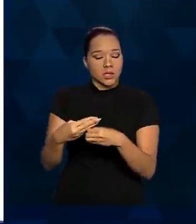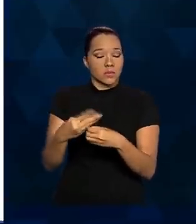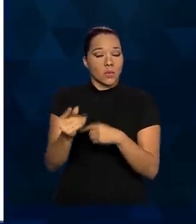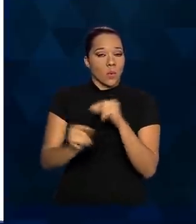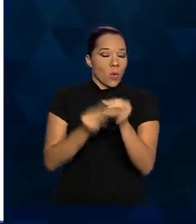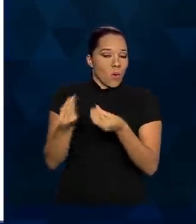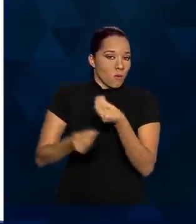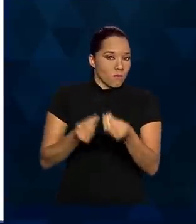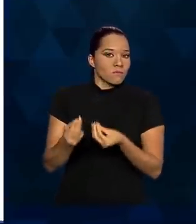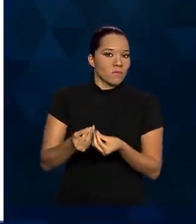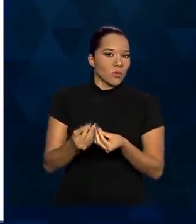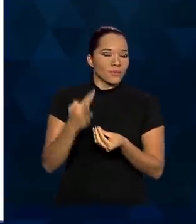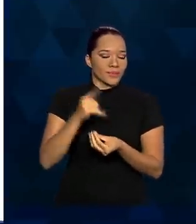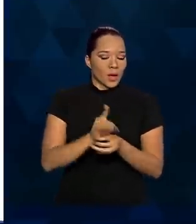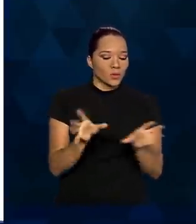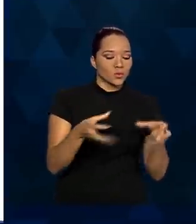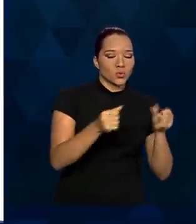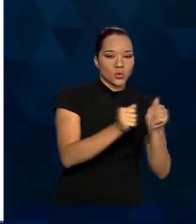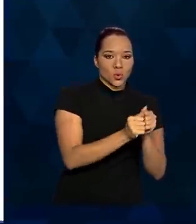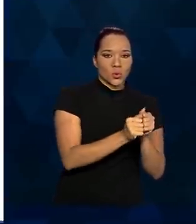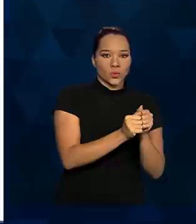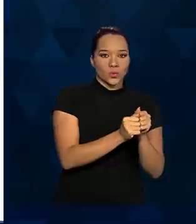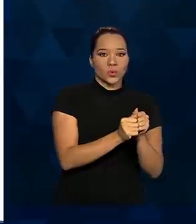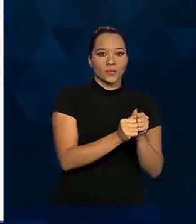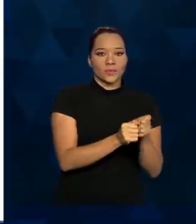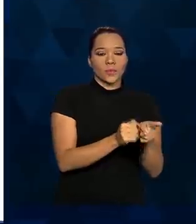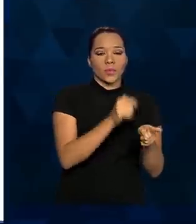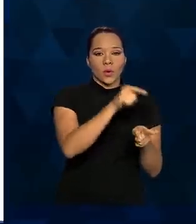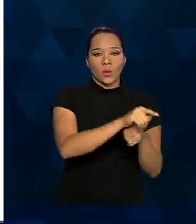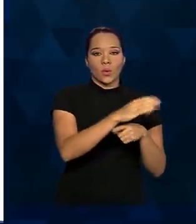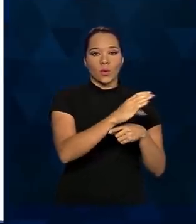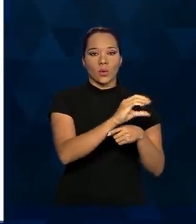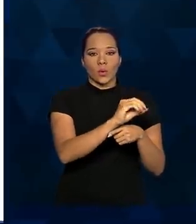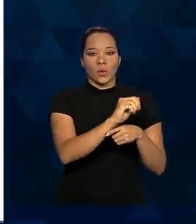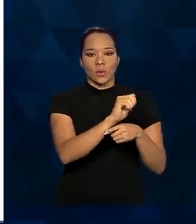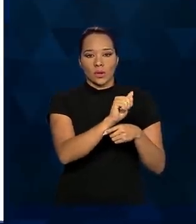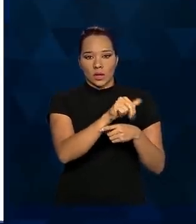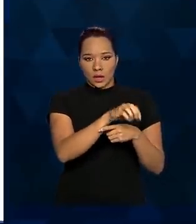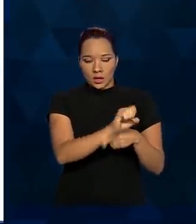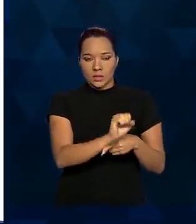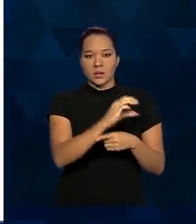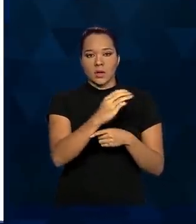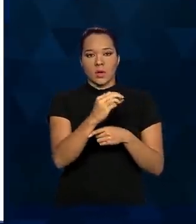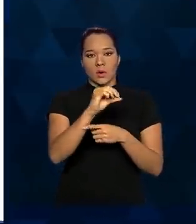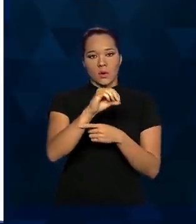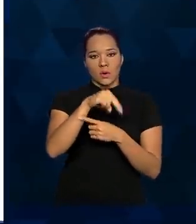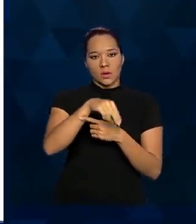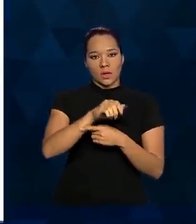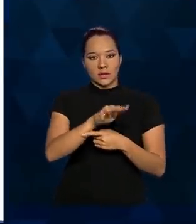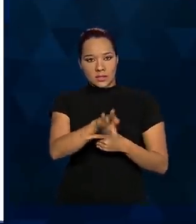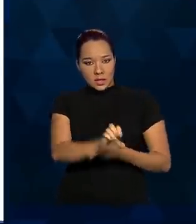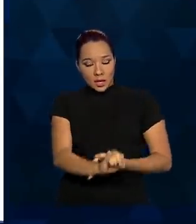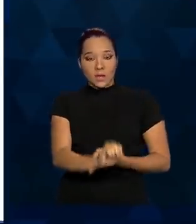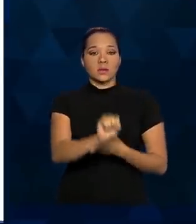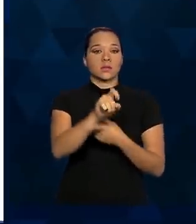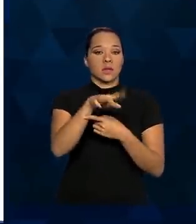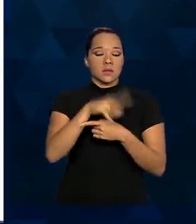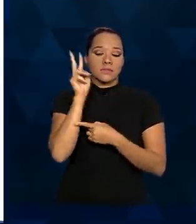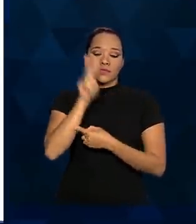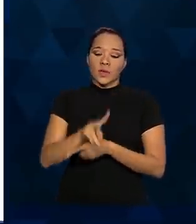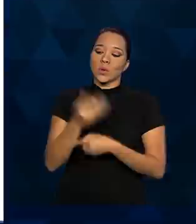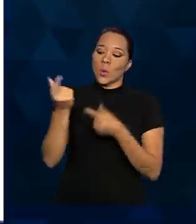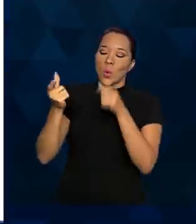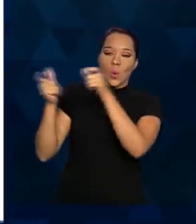conjunta, coordenando essas ações com Conais e Conasemes, levantando aqueles que estão com níveis de